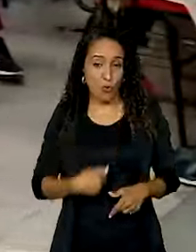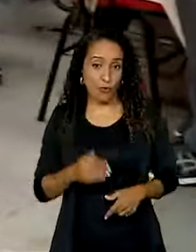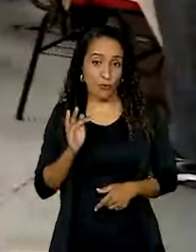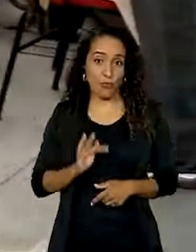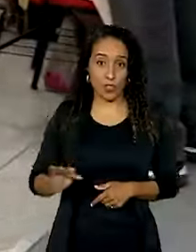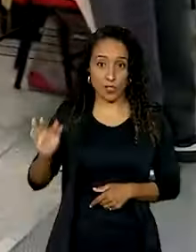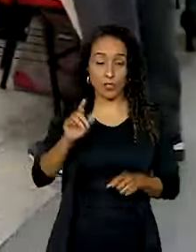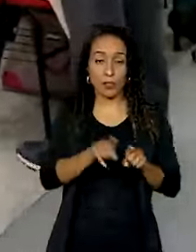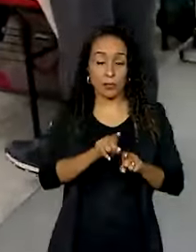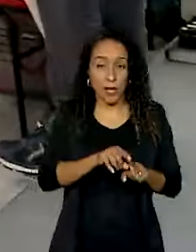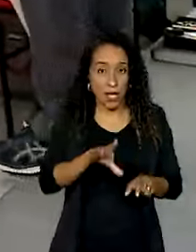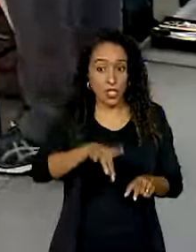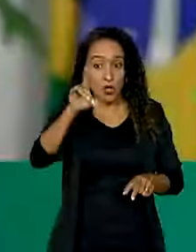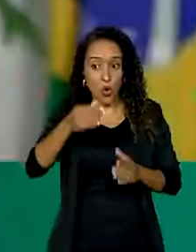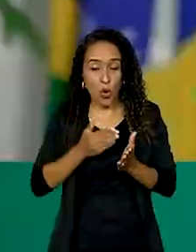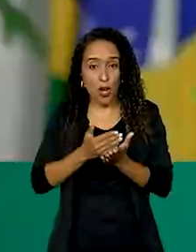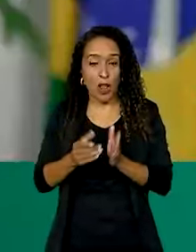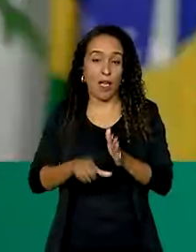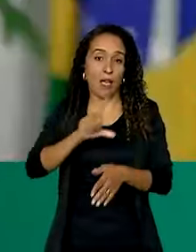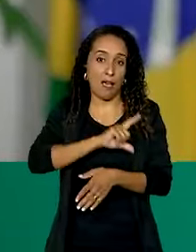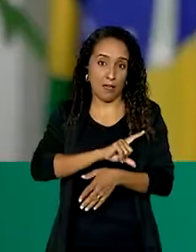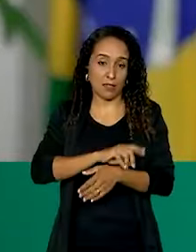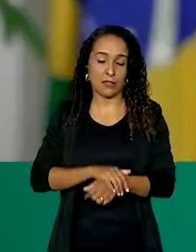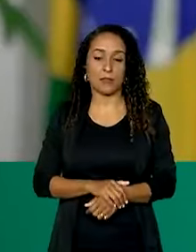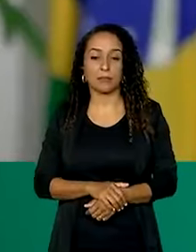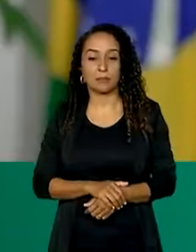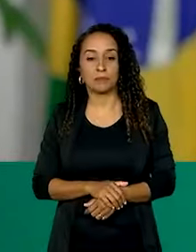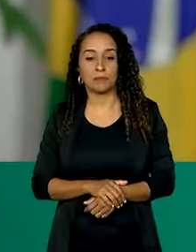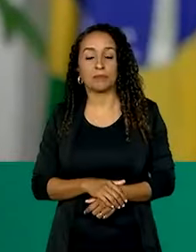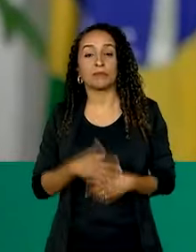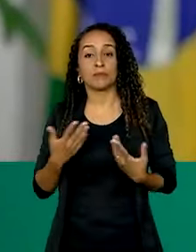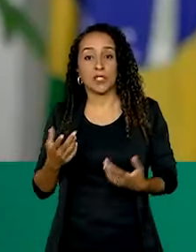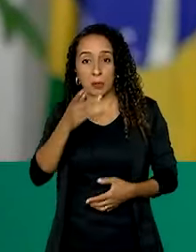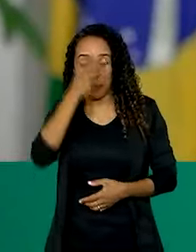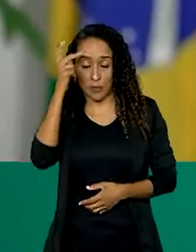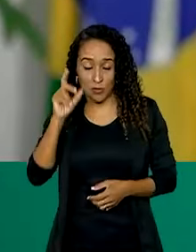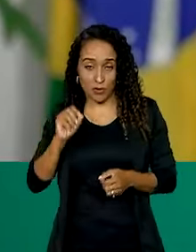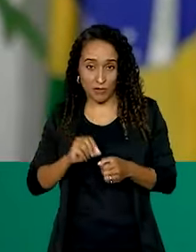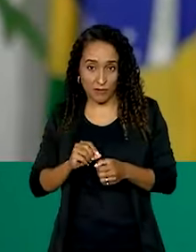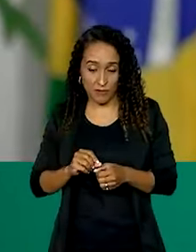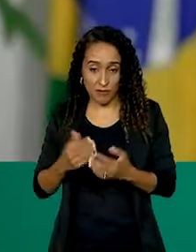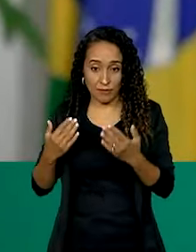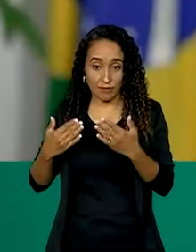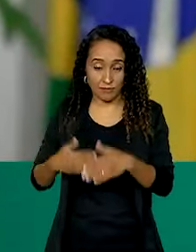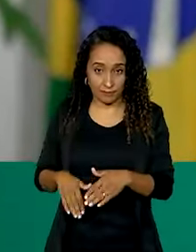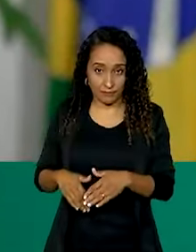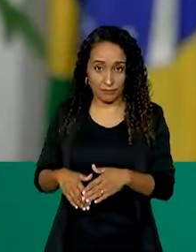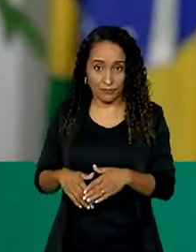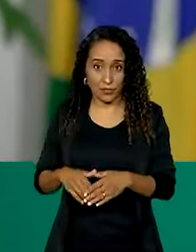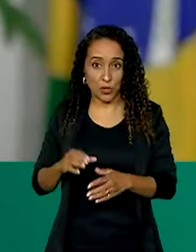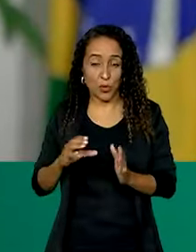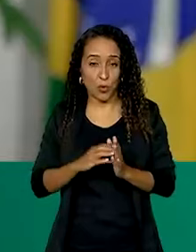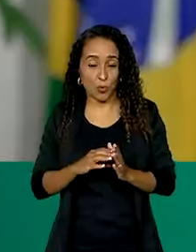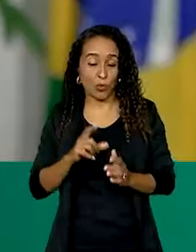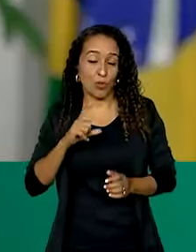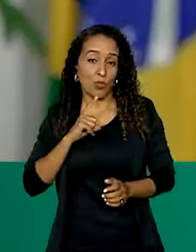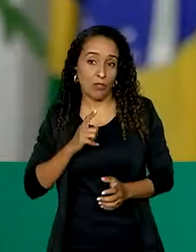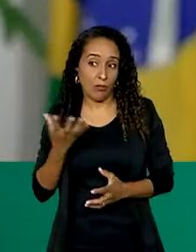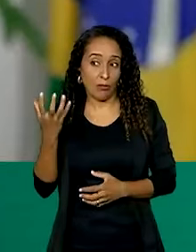além da escolha inicial. Para quem está prestando o concurso, ele tem um ganho até que a gente chama de custo.